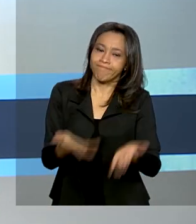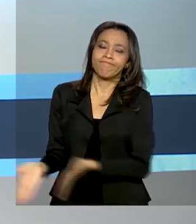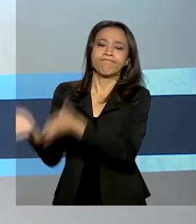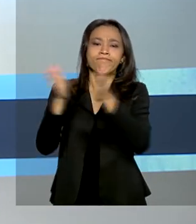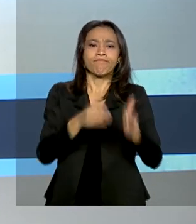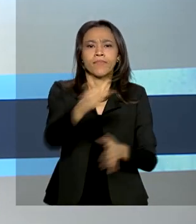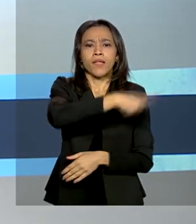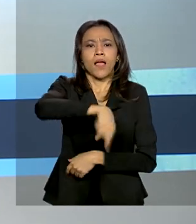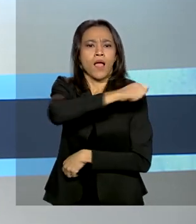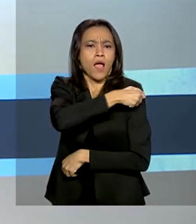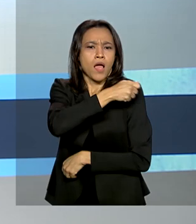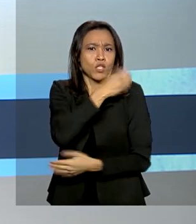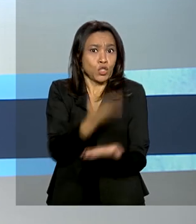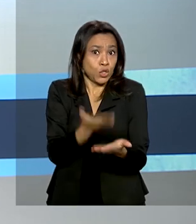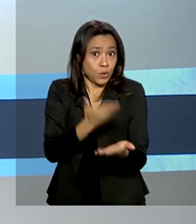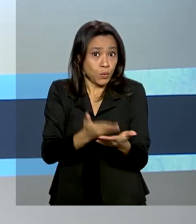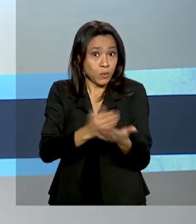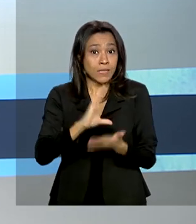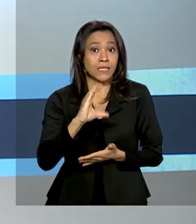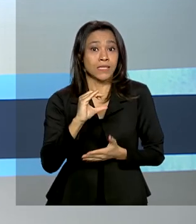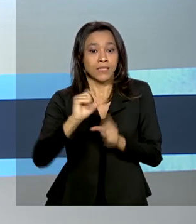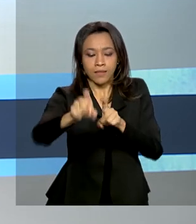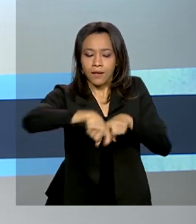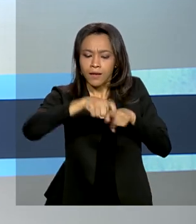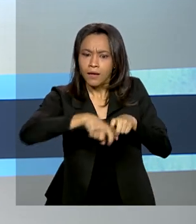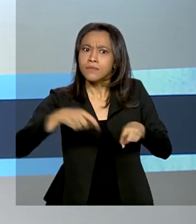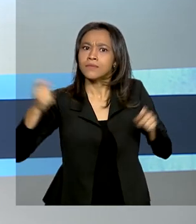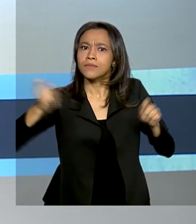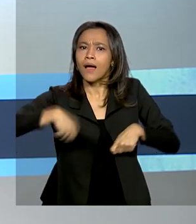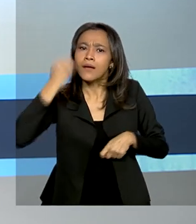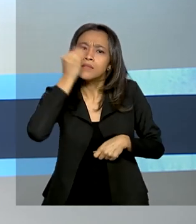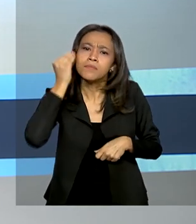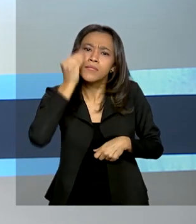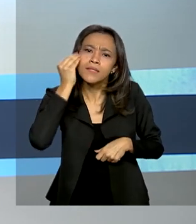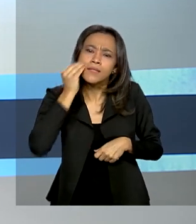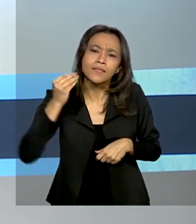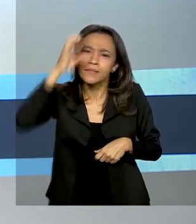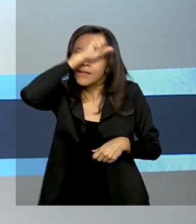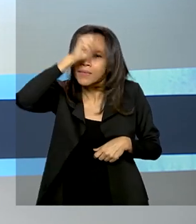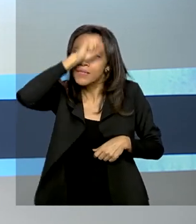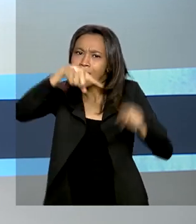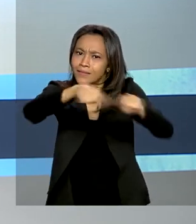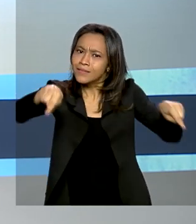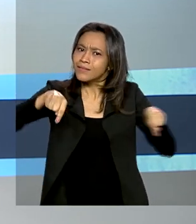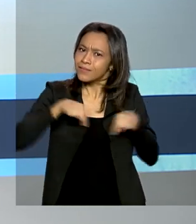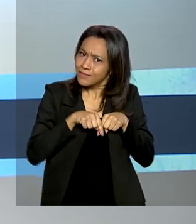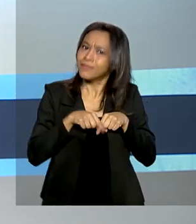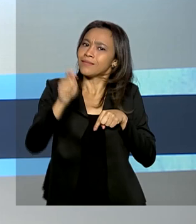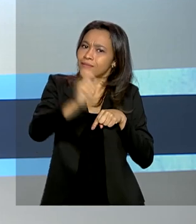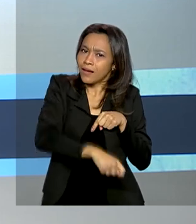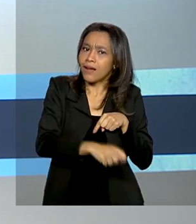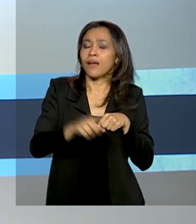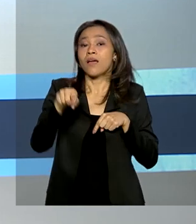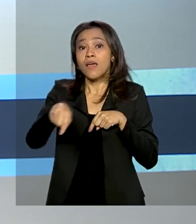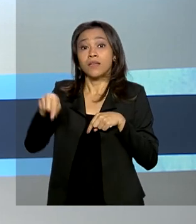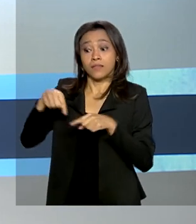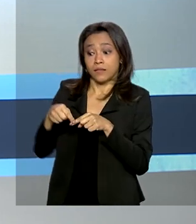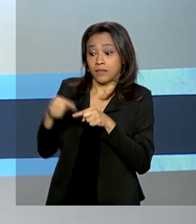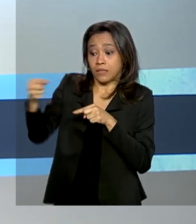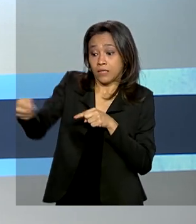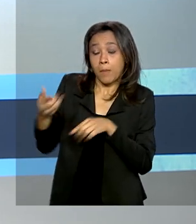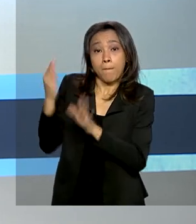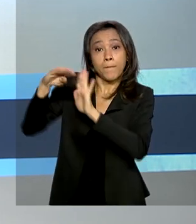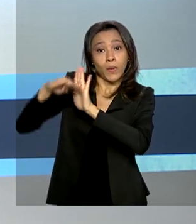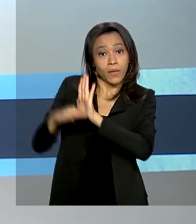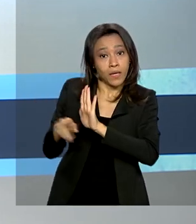estudantes de ciências agrárias vão poder colocar em prática os aprendizados de sala de aula. O Programa de Residência Profissional Agrícola